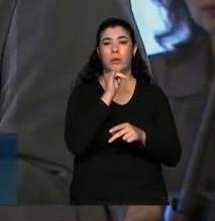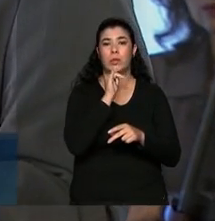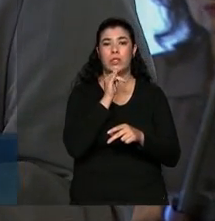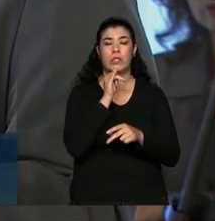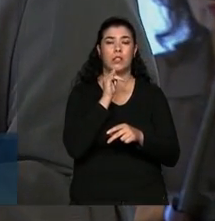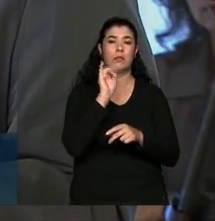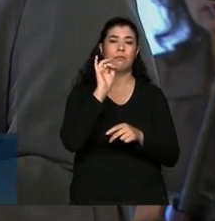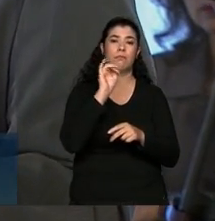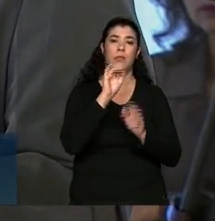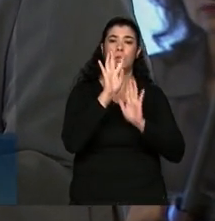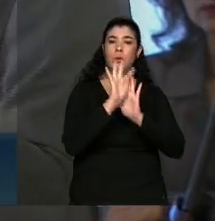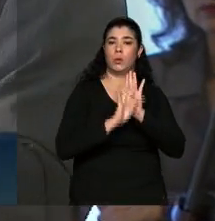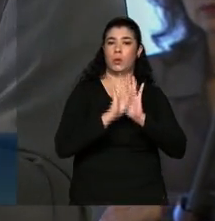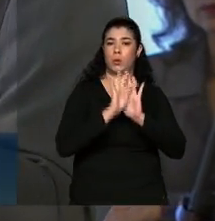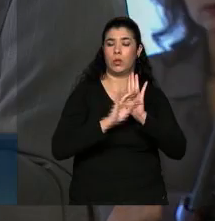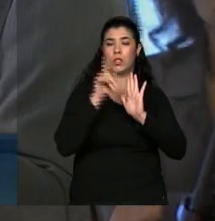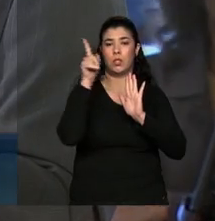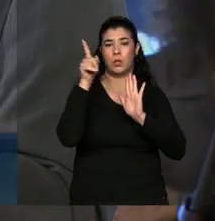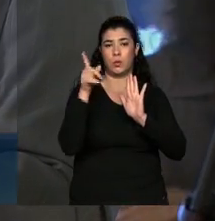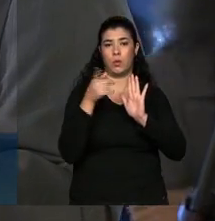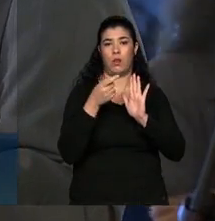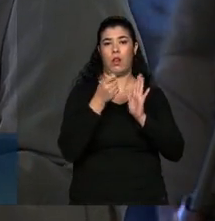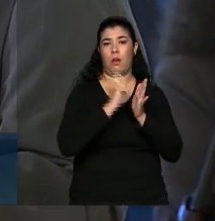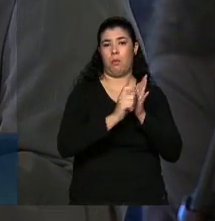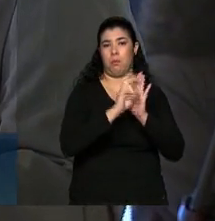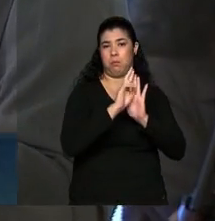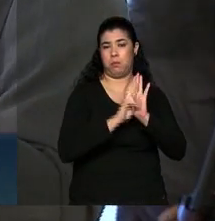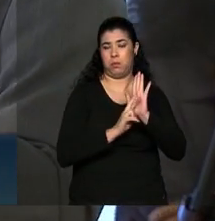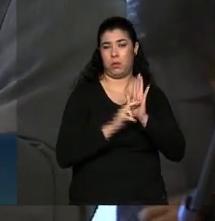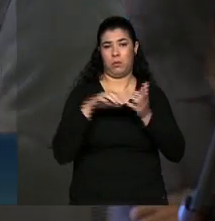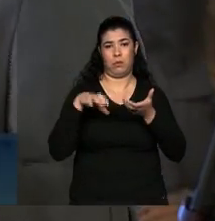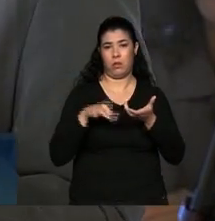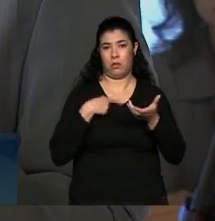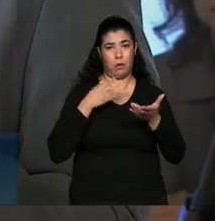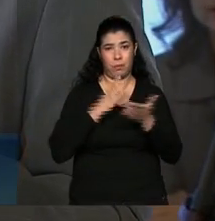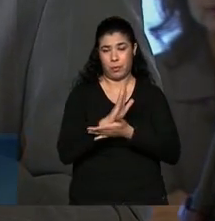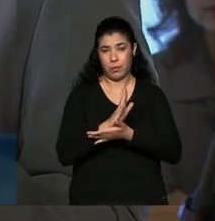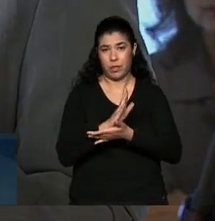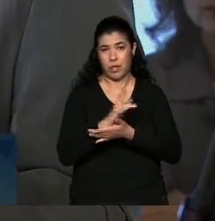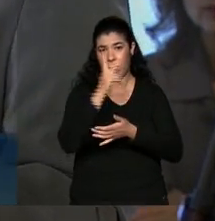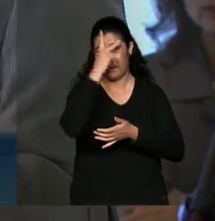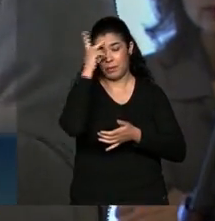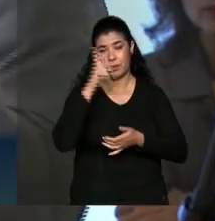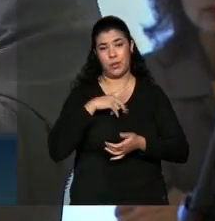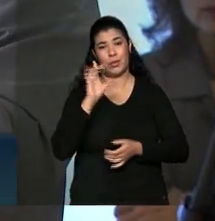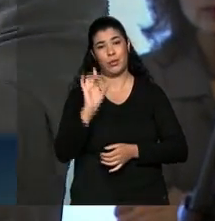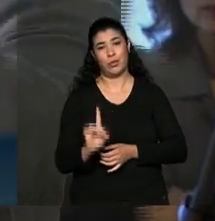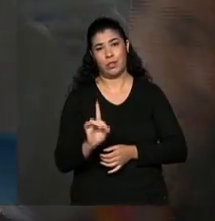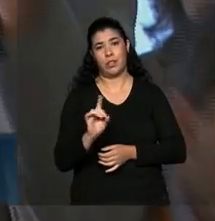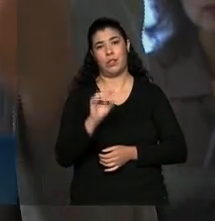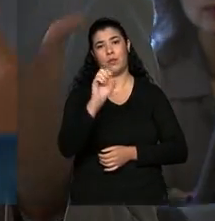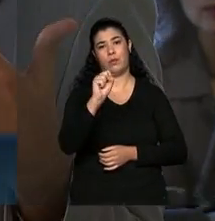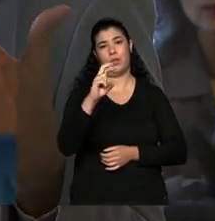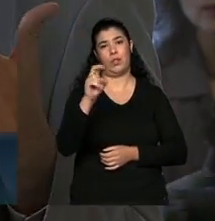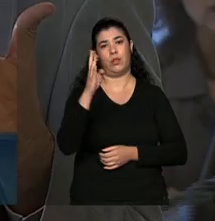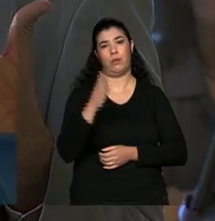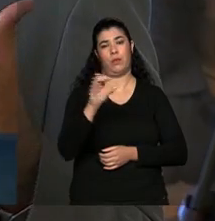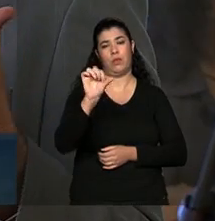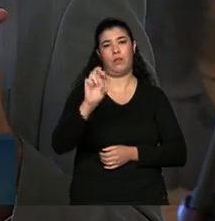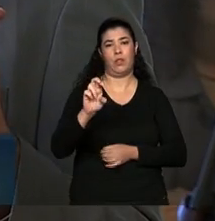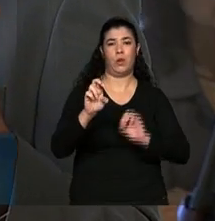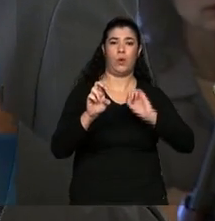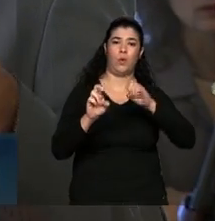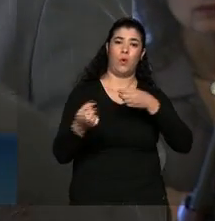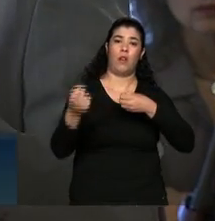aprovação do texto no congresso a pessoa tem o direito ao 85 95 ou volta a regra do